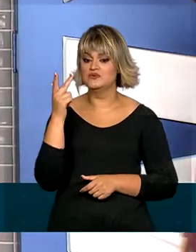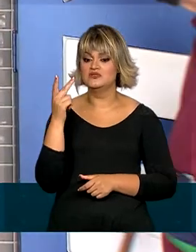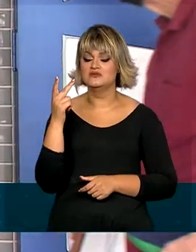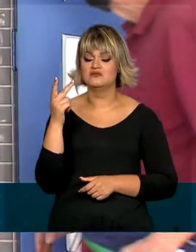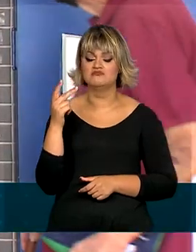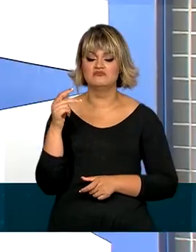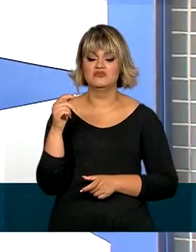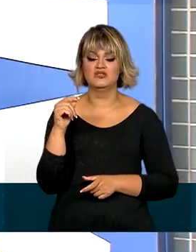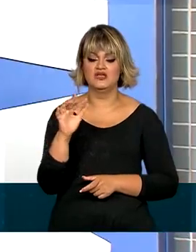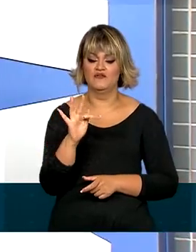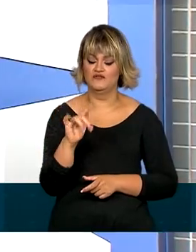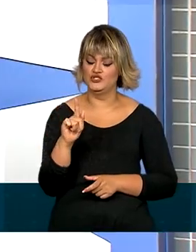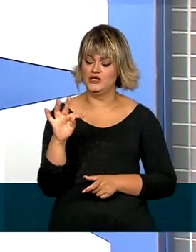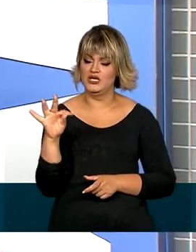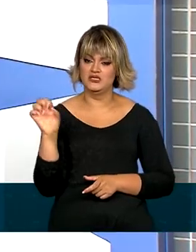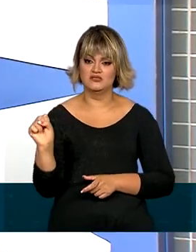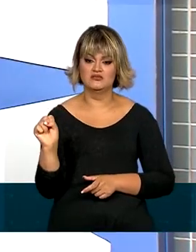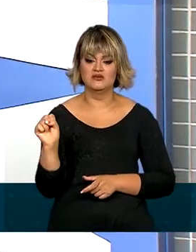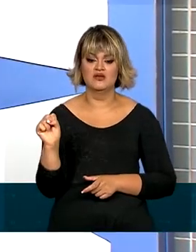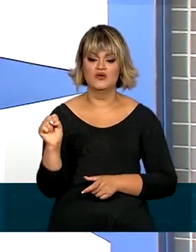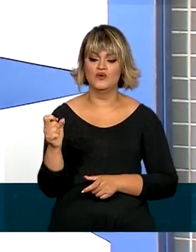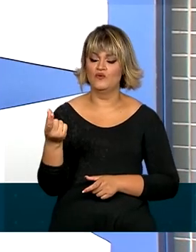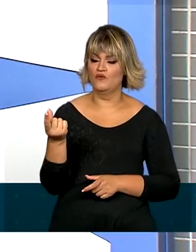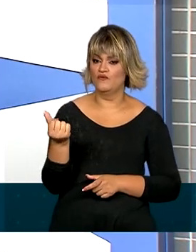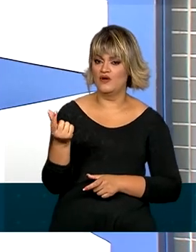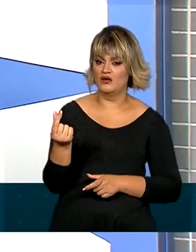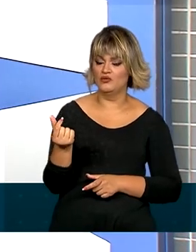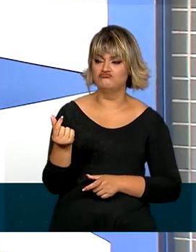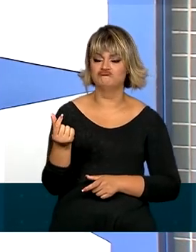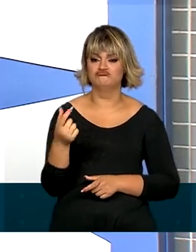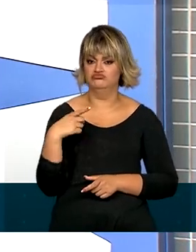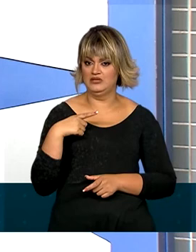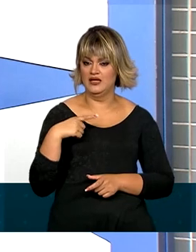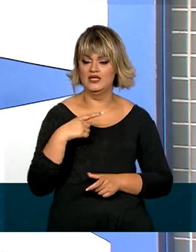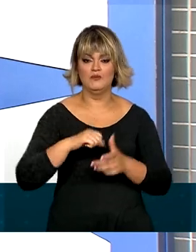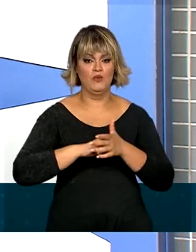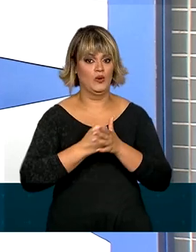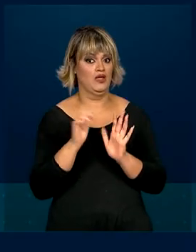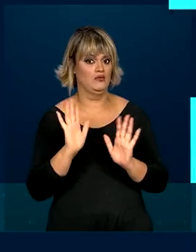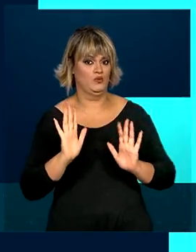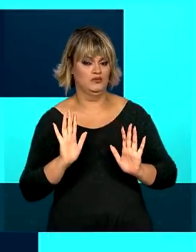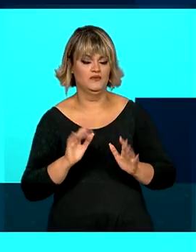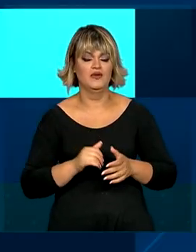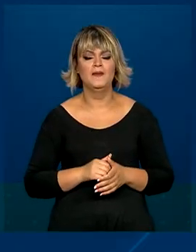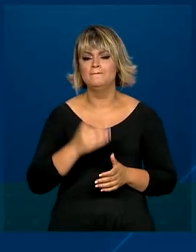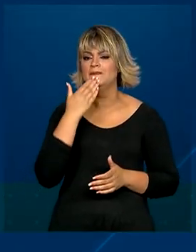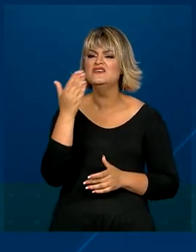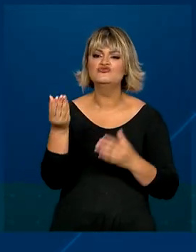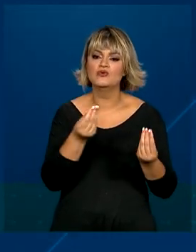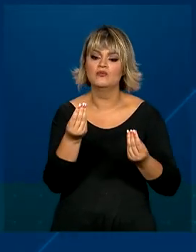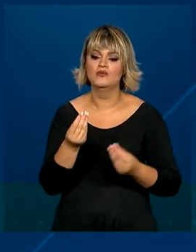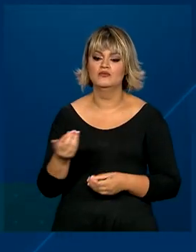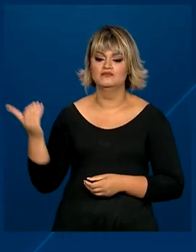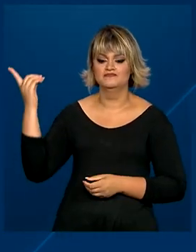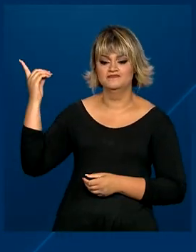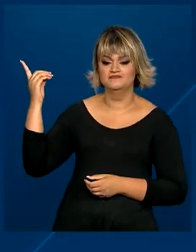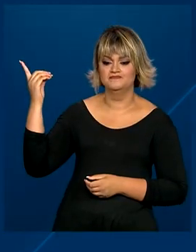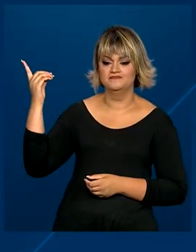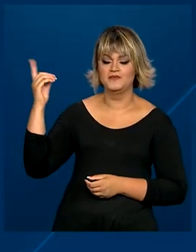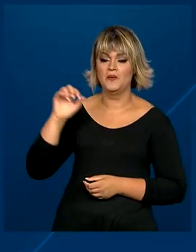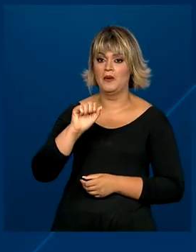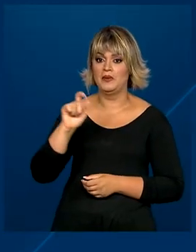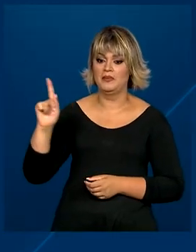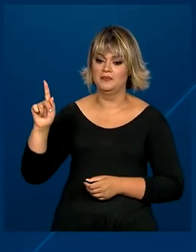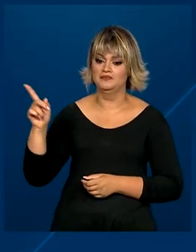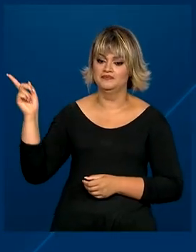conta aberta no FGTS, com saldo e sem bloqueio do dinheiro. Para solicitar o saque, basta acessar o